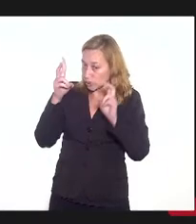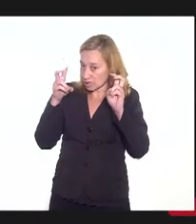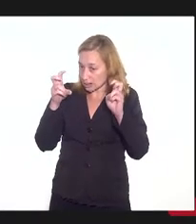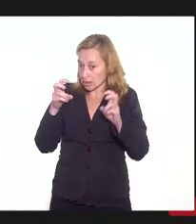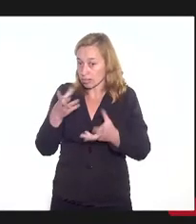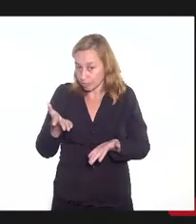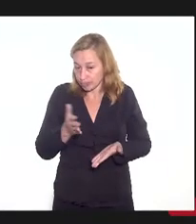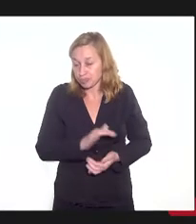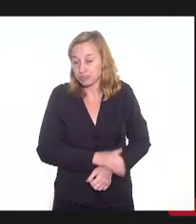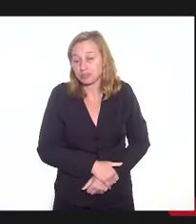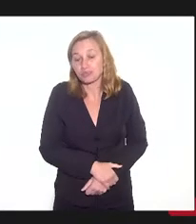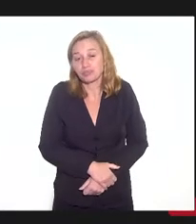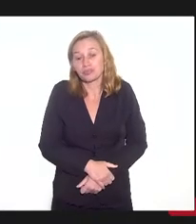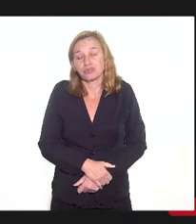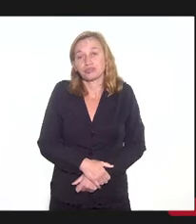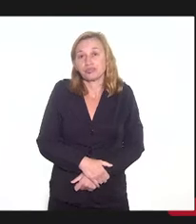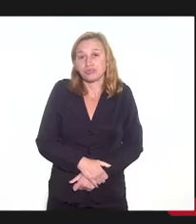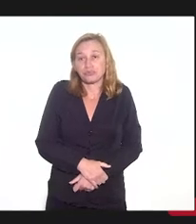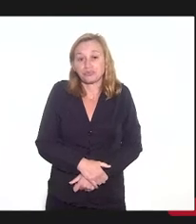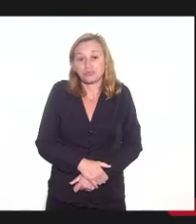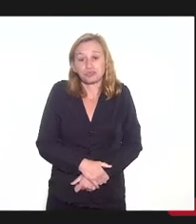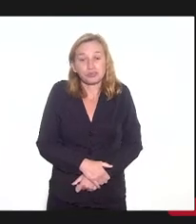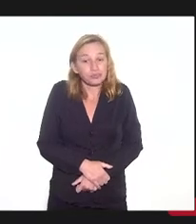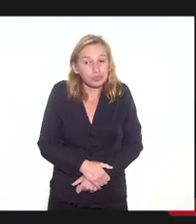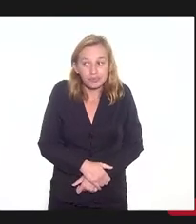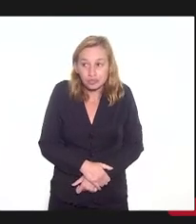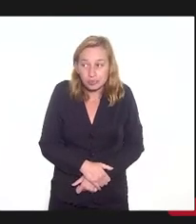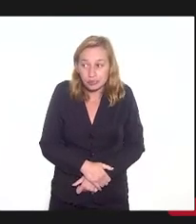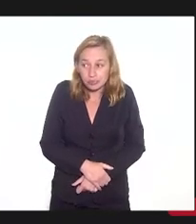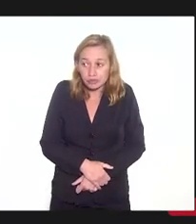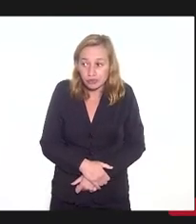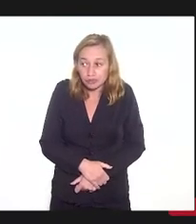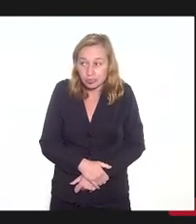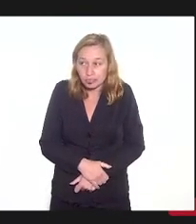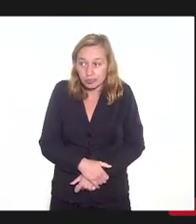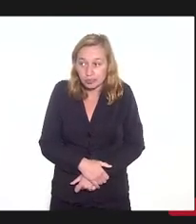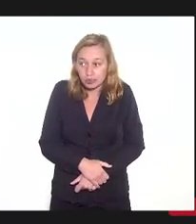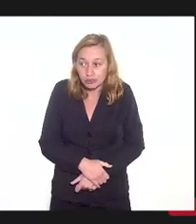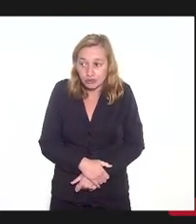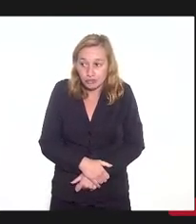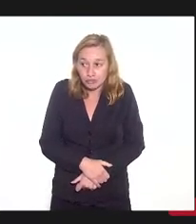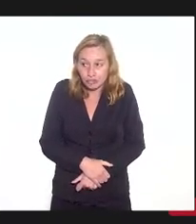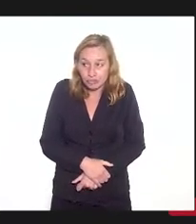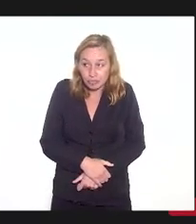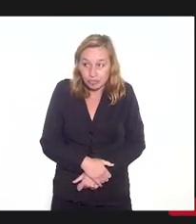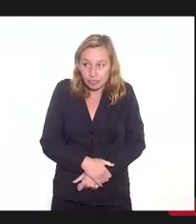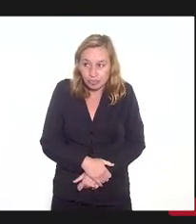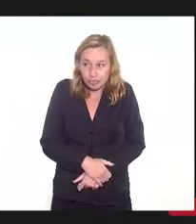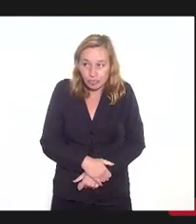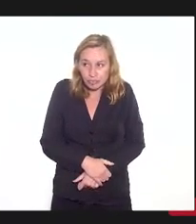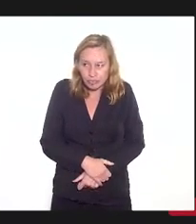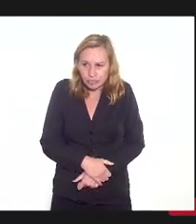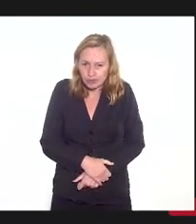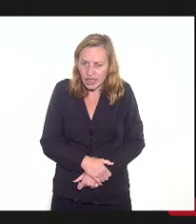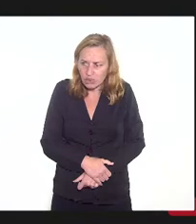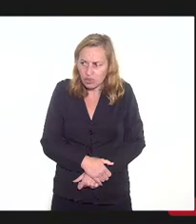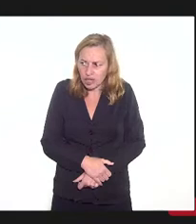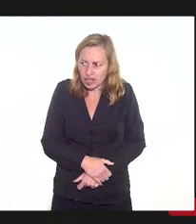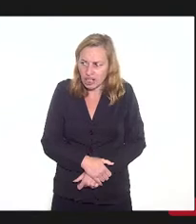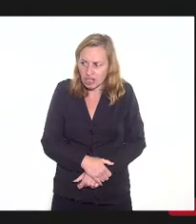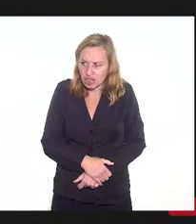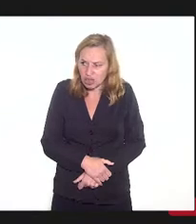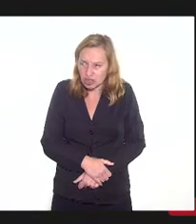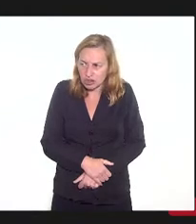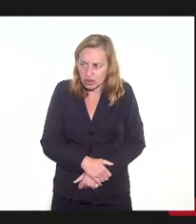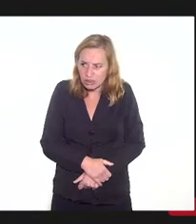deixo... Primeiro, volto a dizer, nas suas reuniões com planejamento, se tem